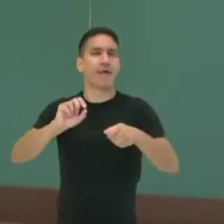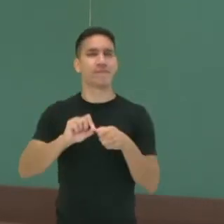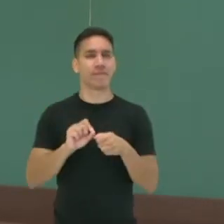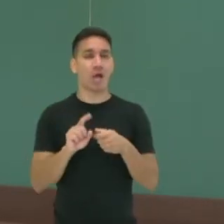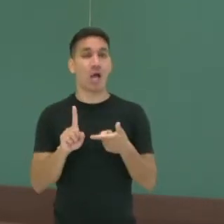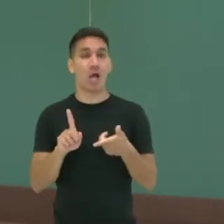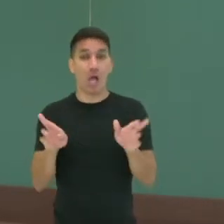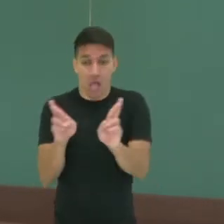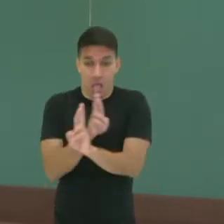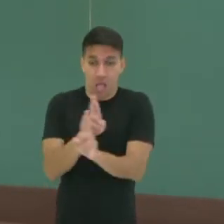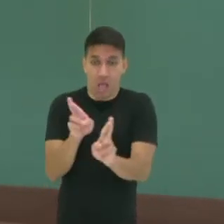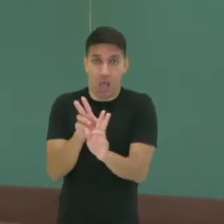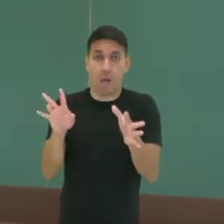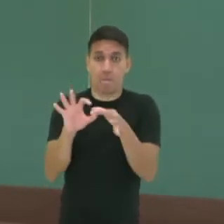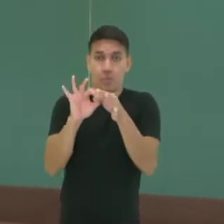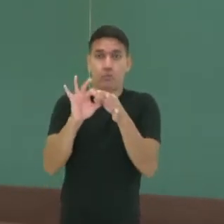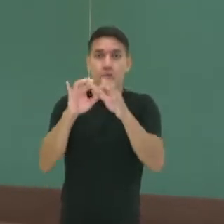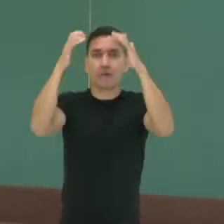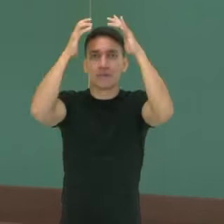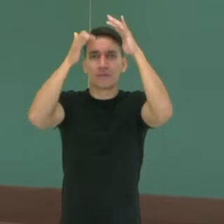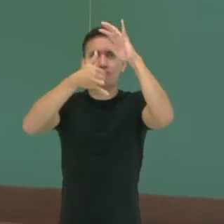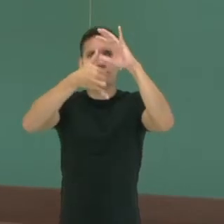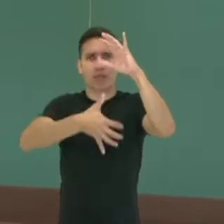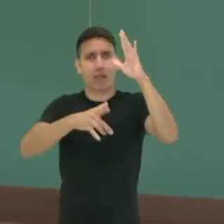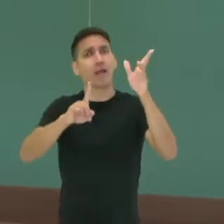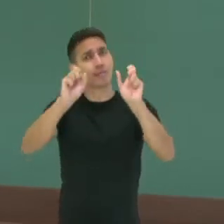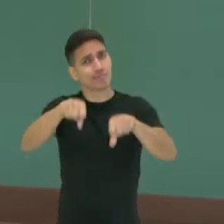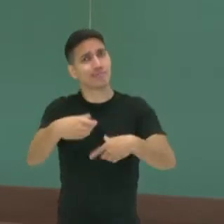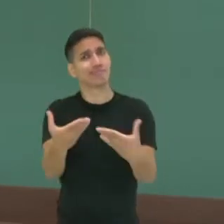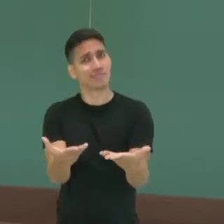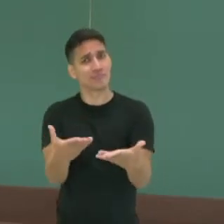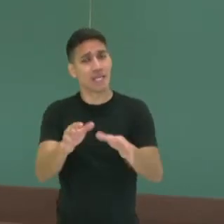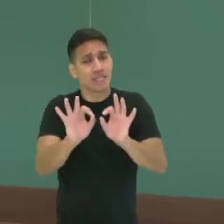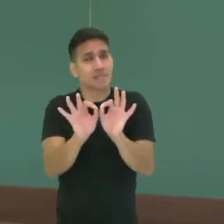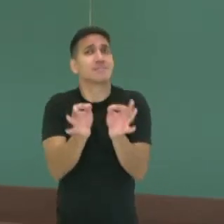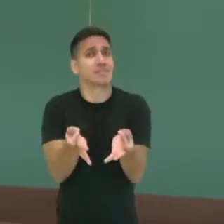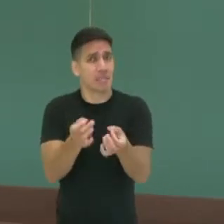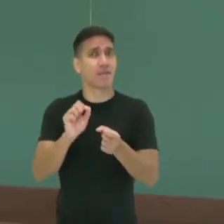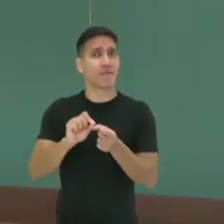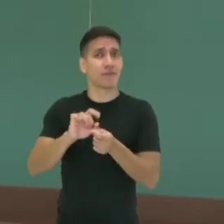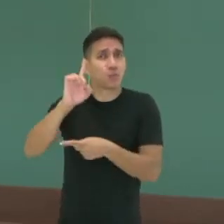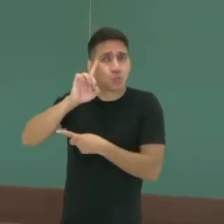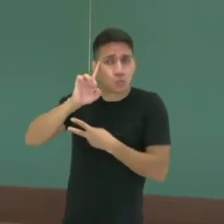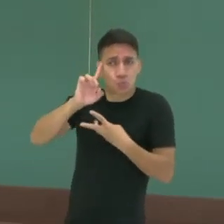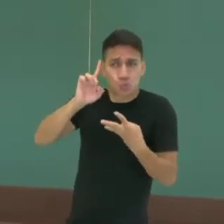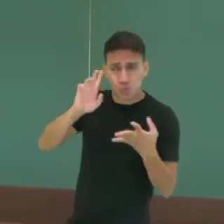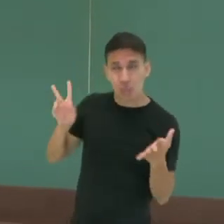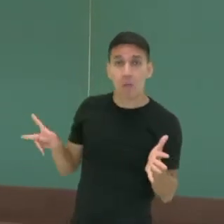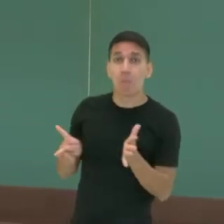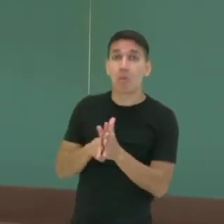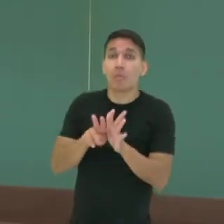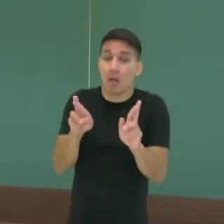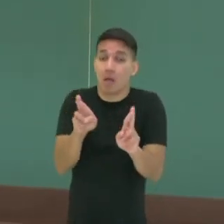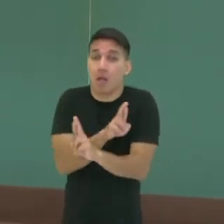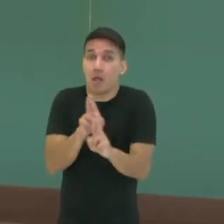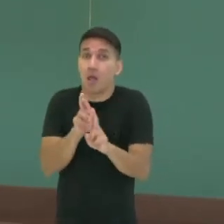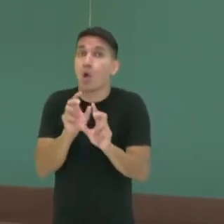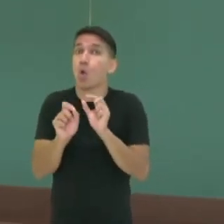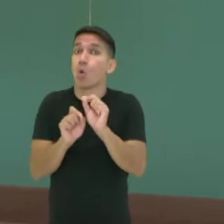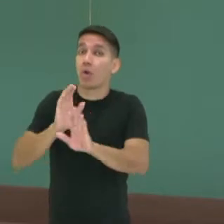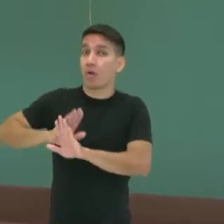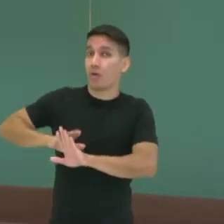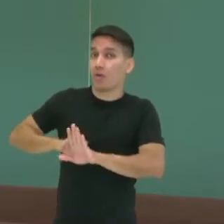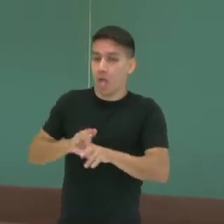associadas com o sistema nervoso? É. Atividades tão simples do dia a dia estão controladas,